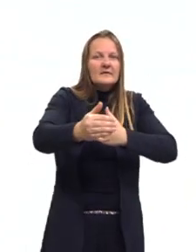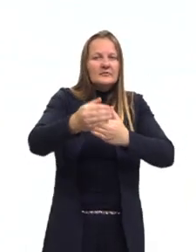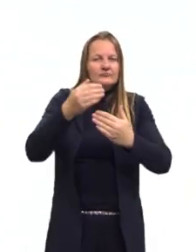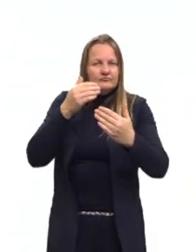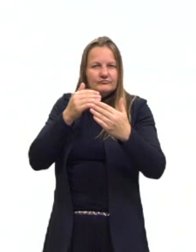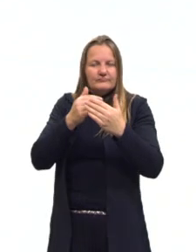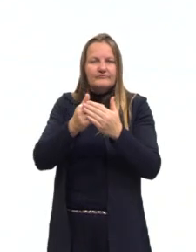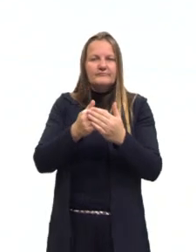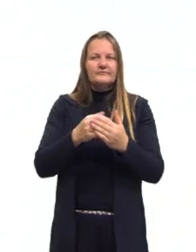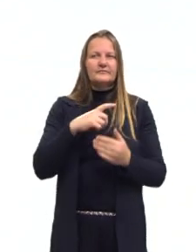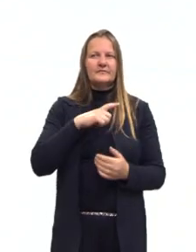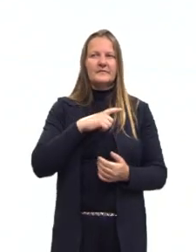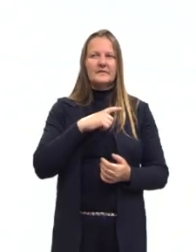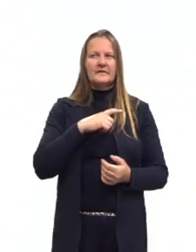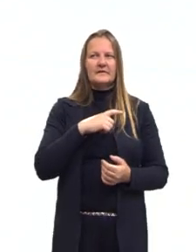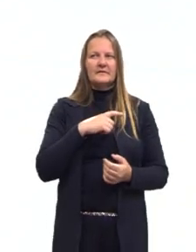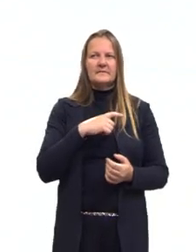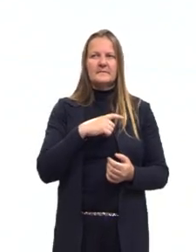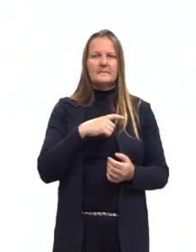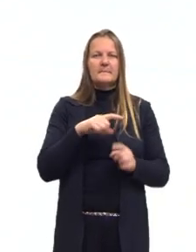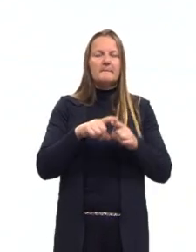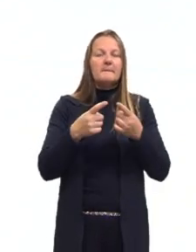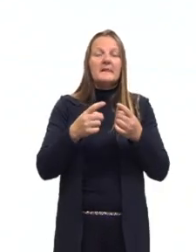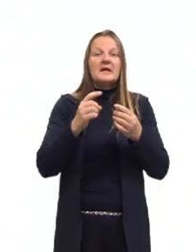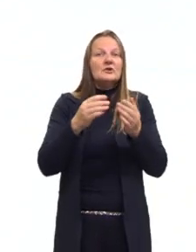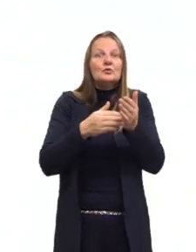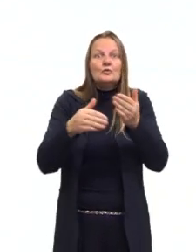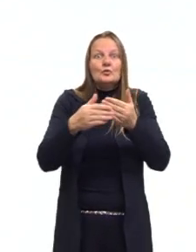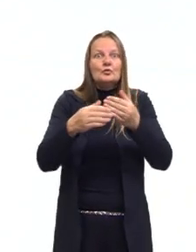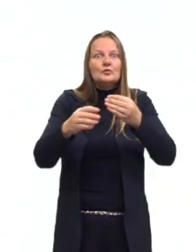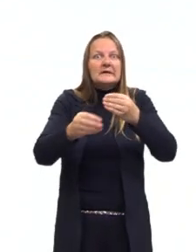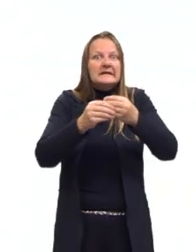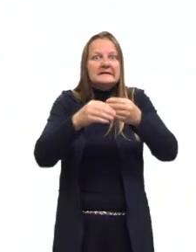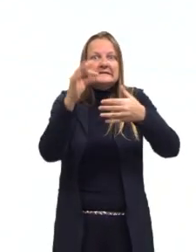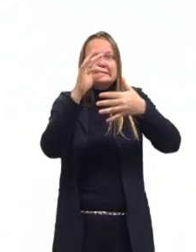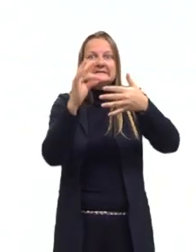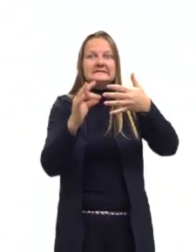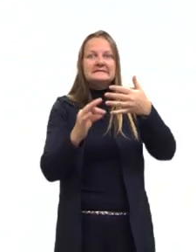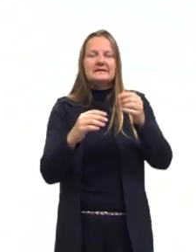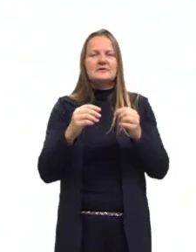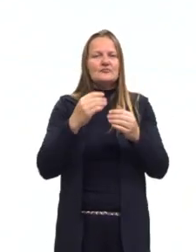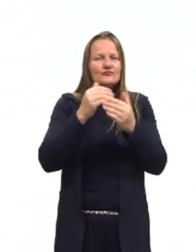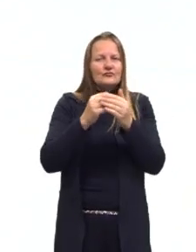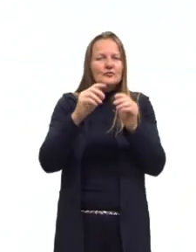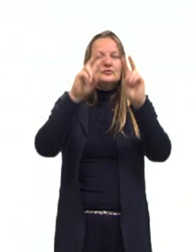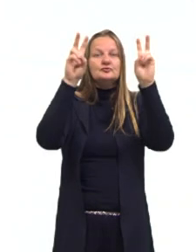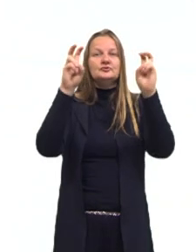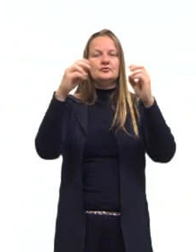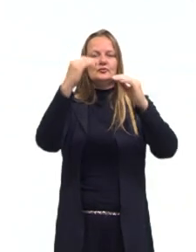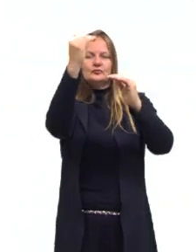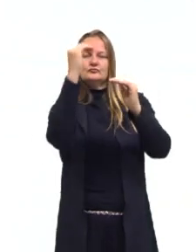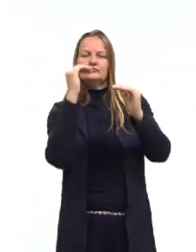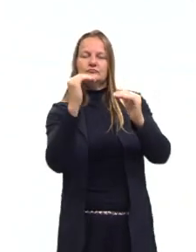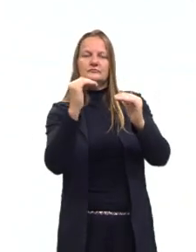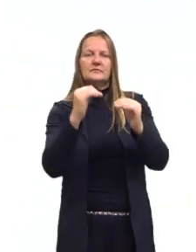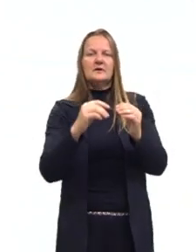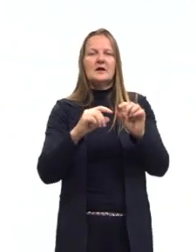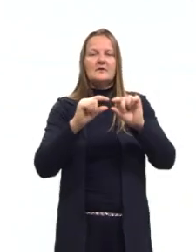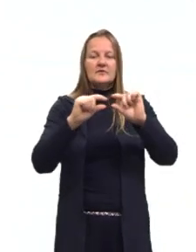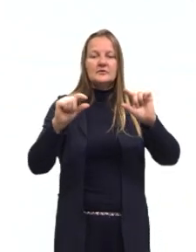só o que está duro ali na nossa imagem, mas aquilo que ajuda a compor tudo o restante. Títulos, subtítulos e